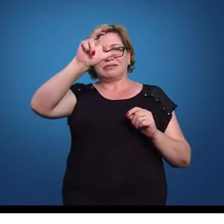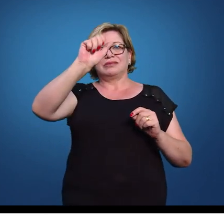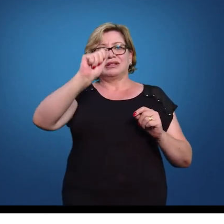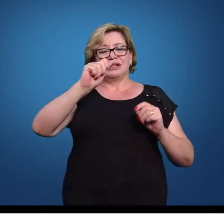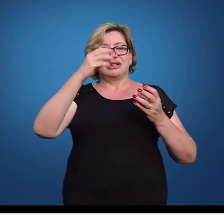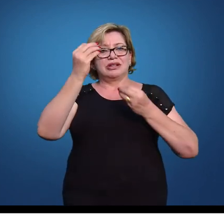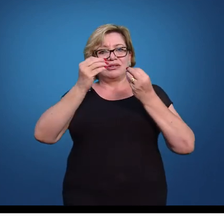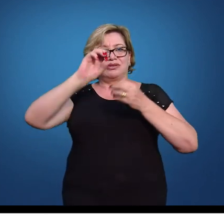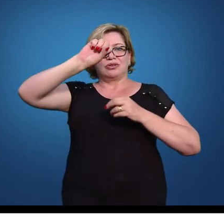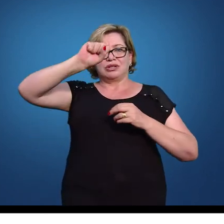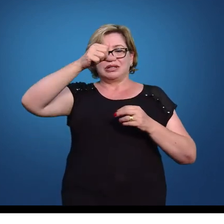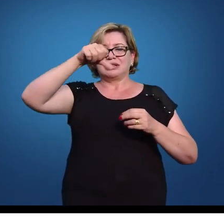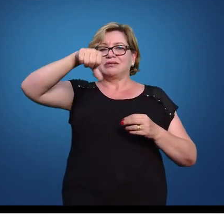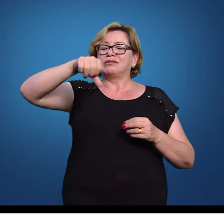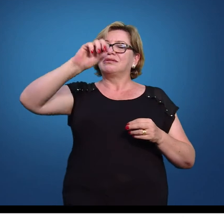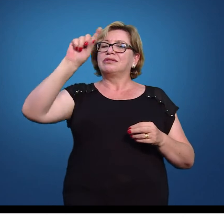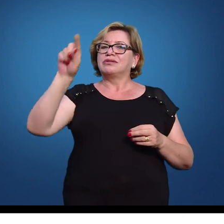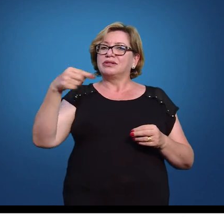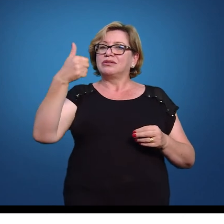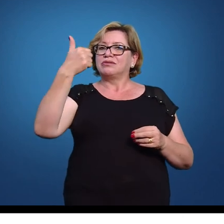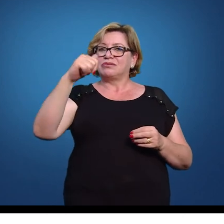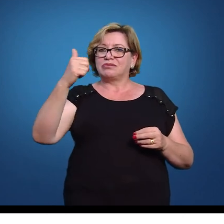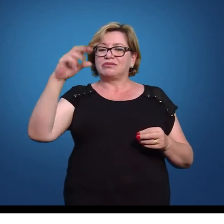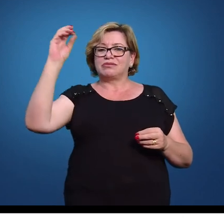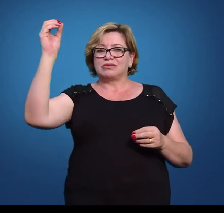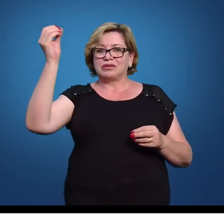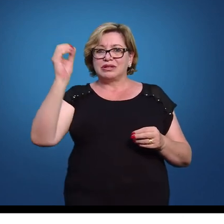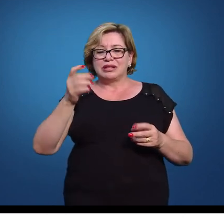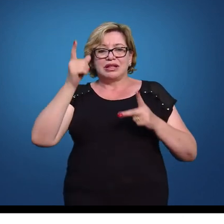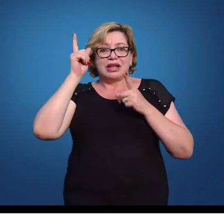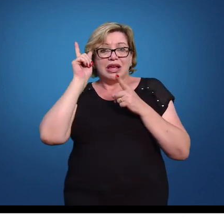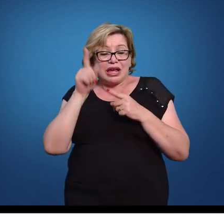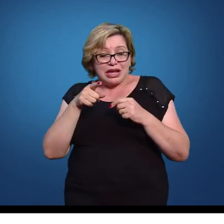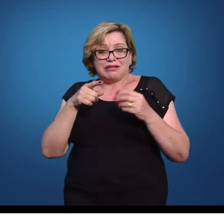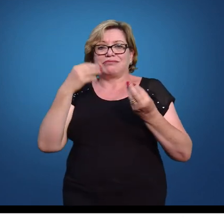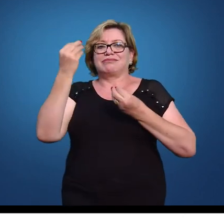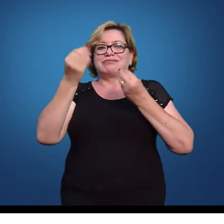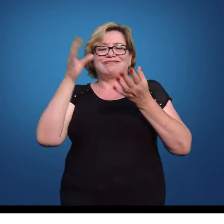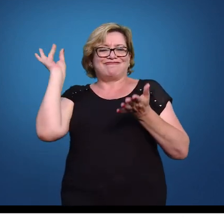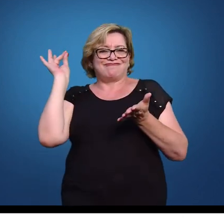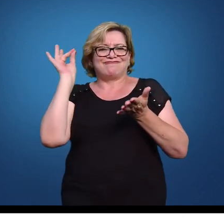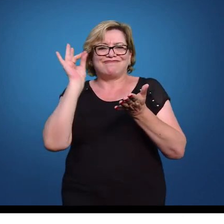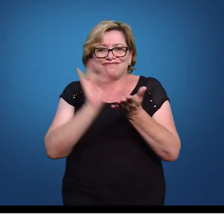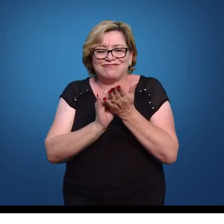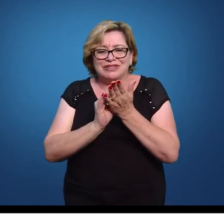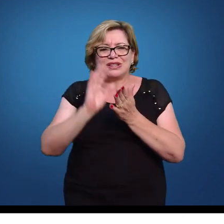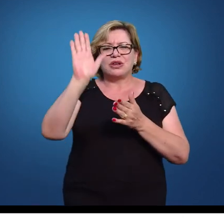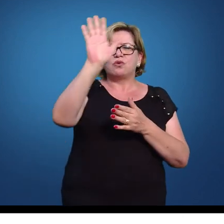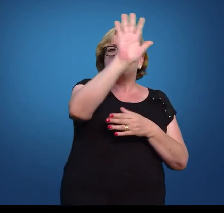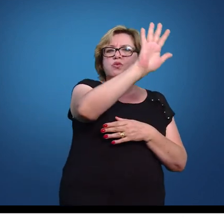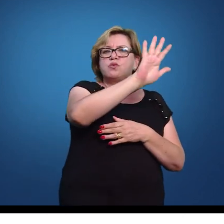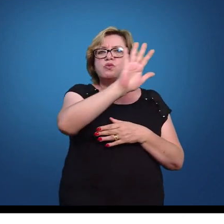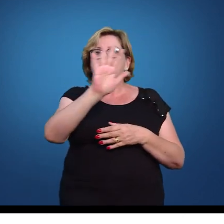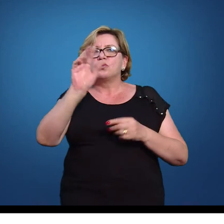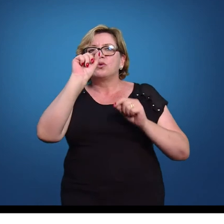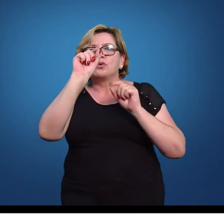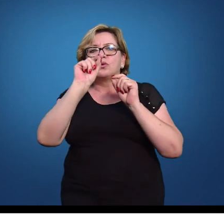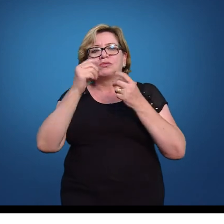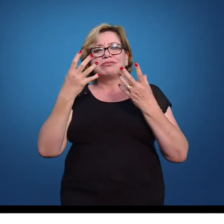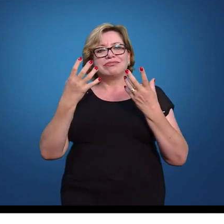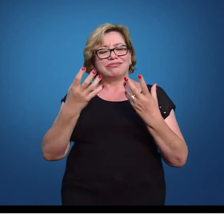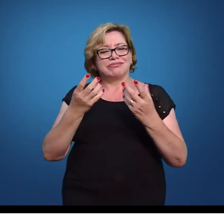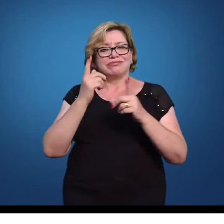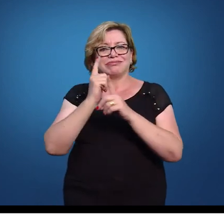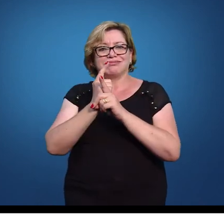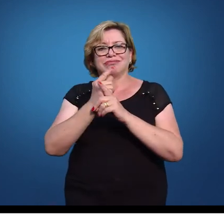,8911 ou 89,11% corresponde exatamente a toda essa área que a gente estava buscando do